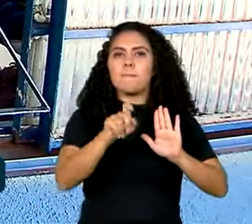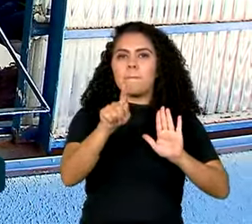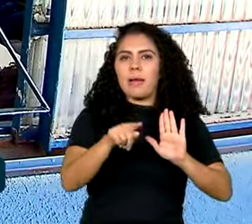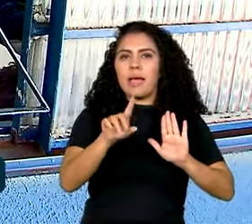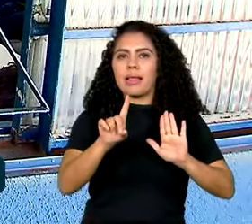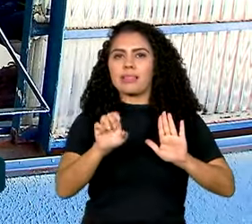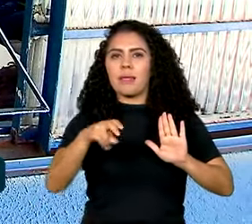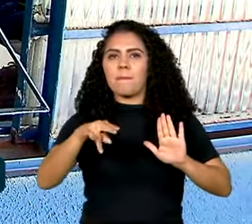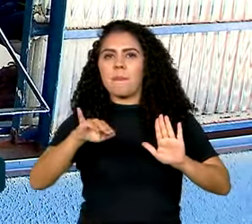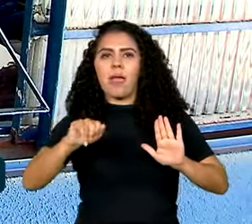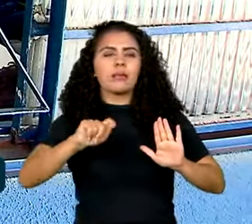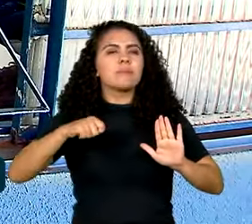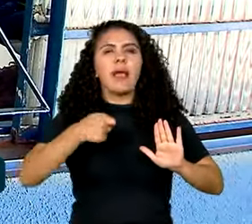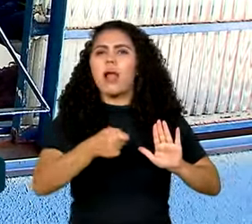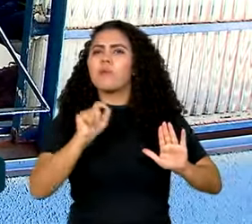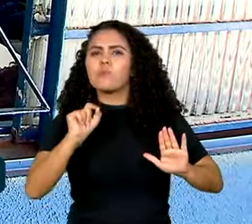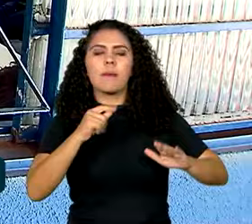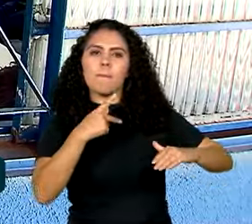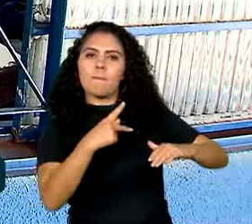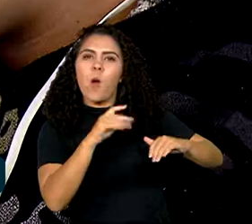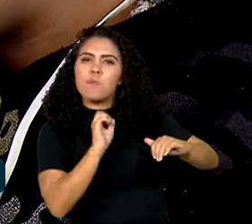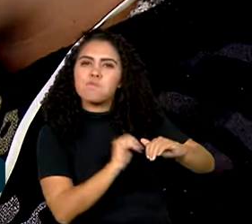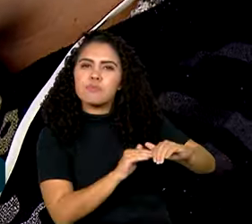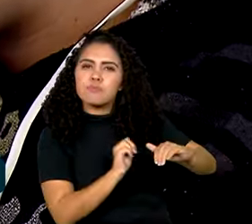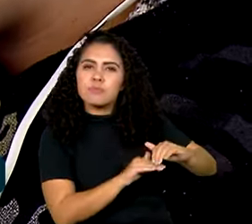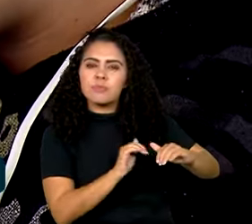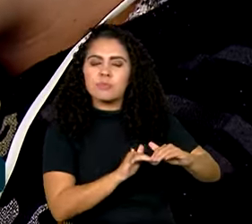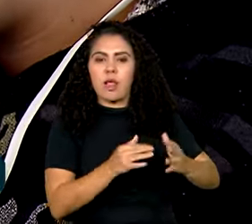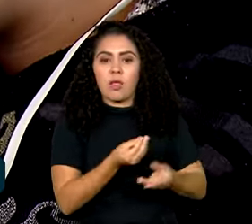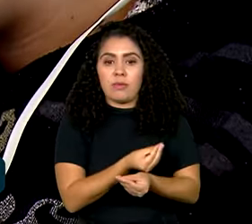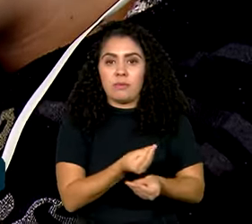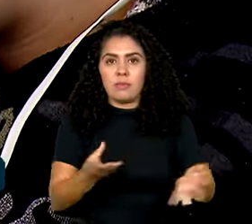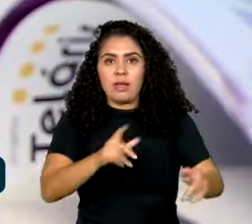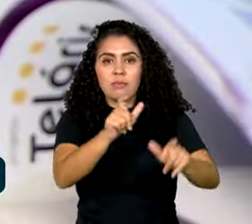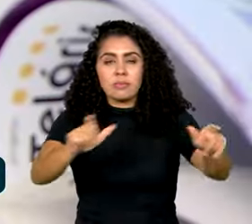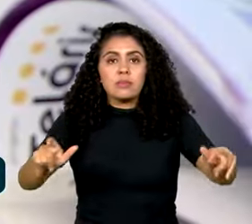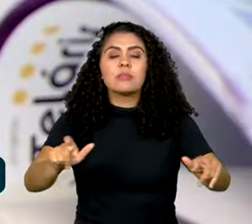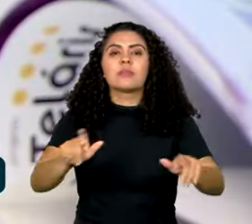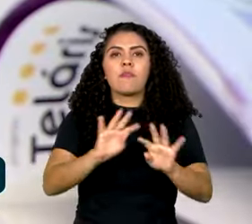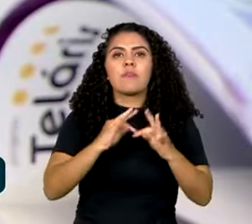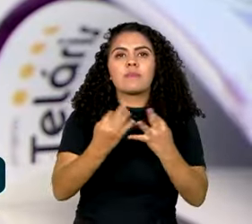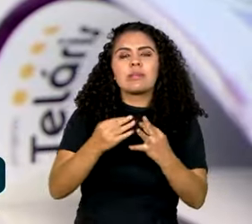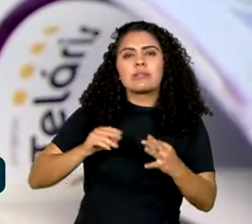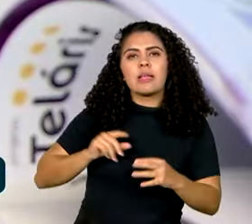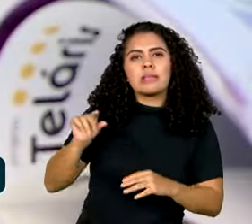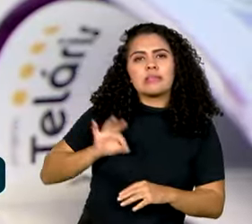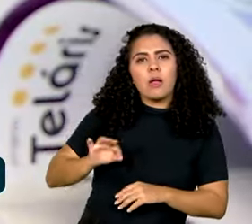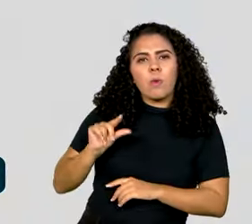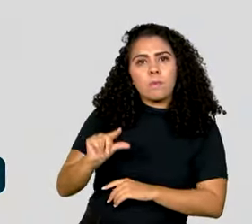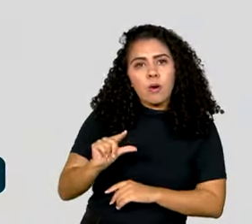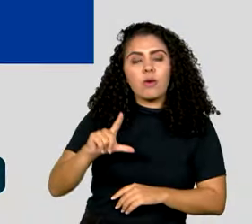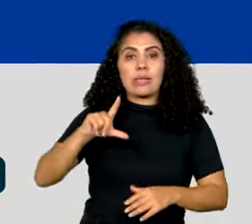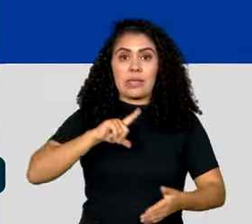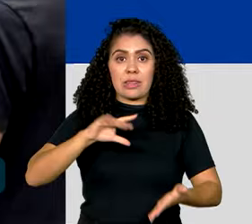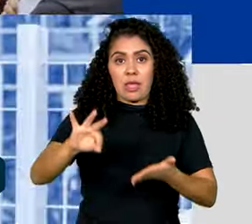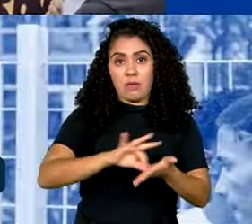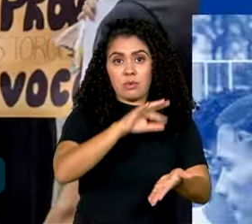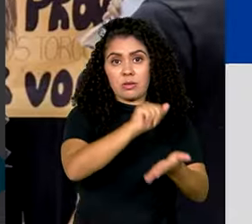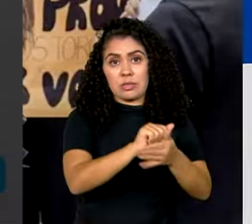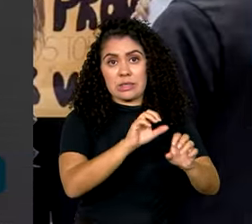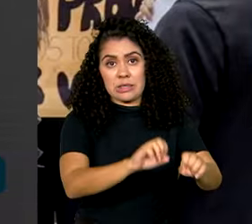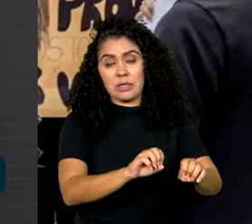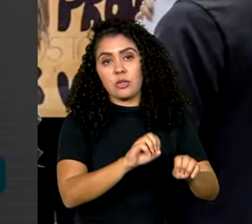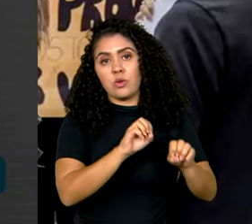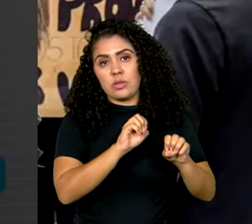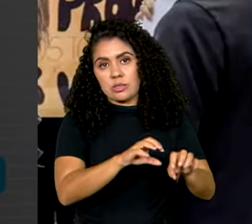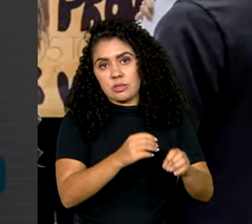benefício mensal para alunos de baixa renda da rede pública de ensino, matriculados no ensino médio. Podem participar do